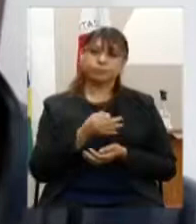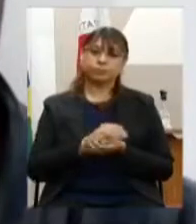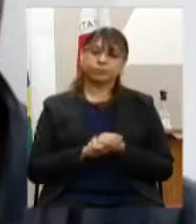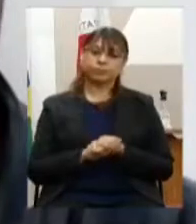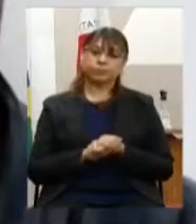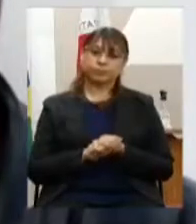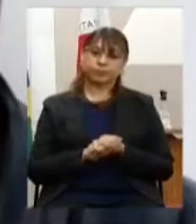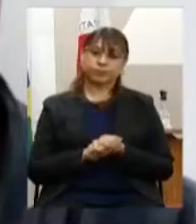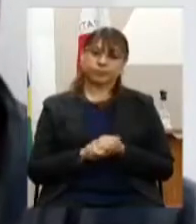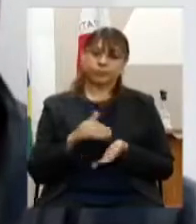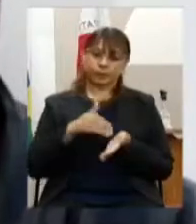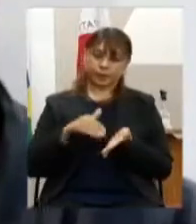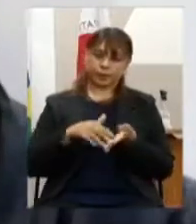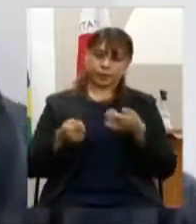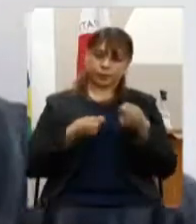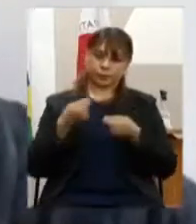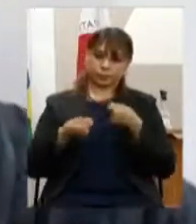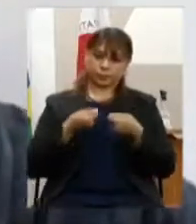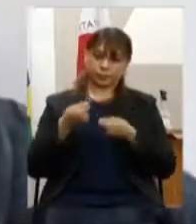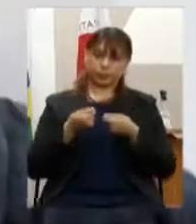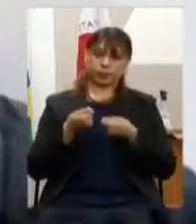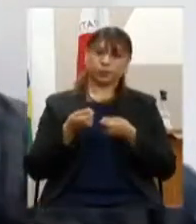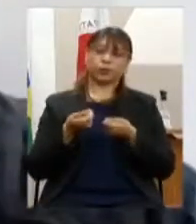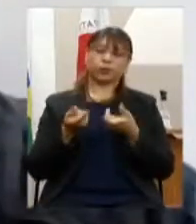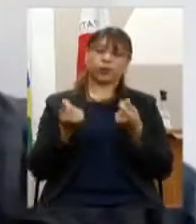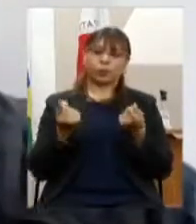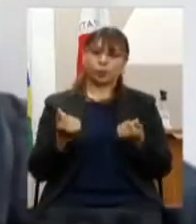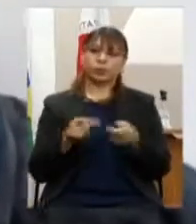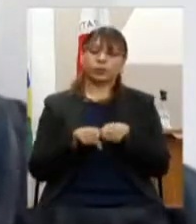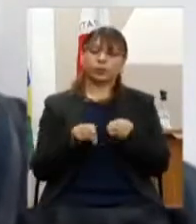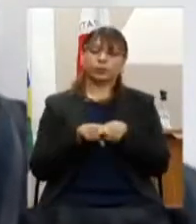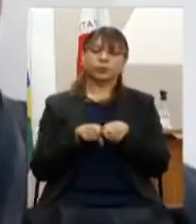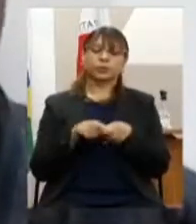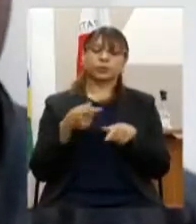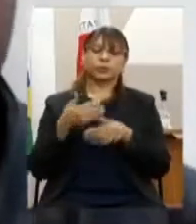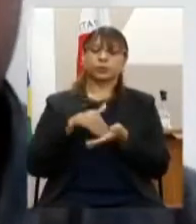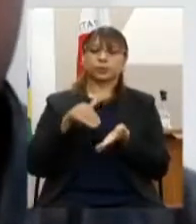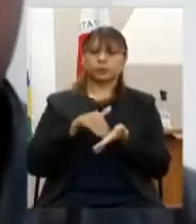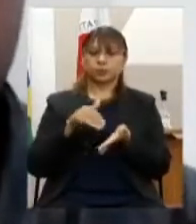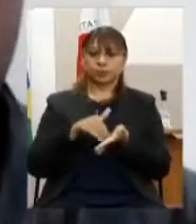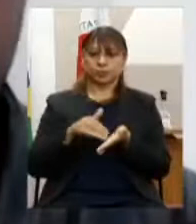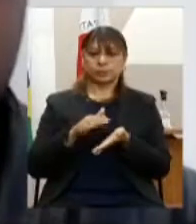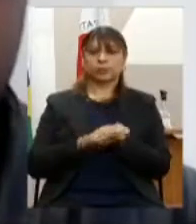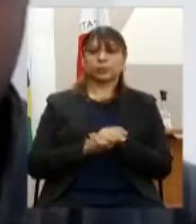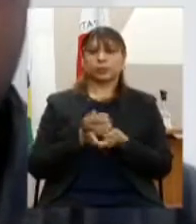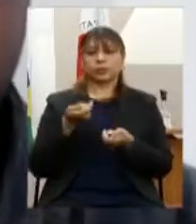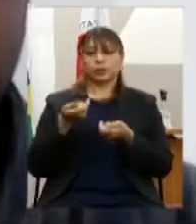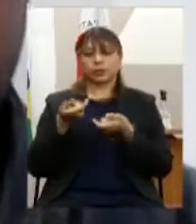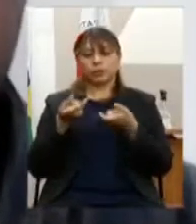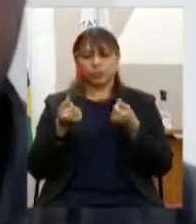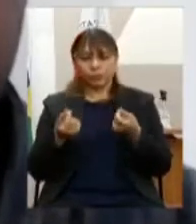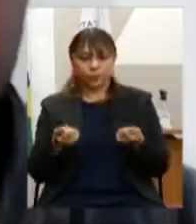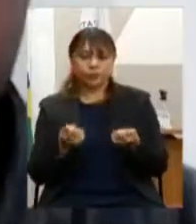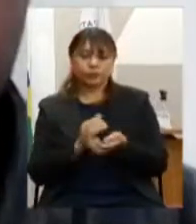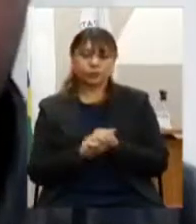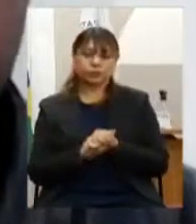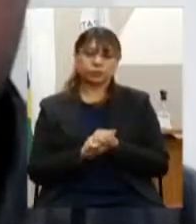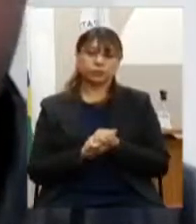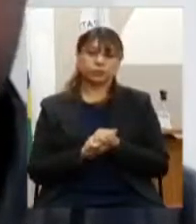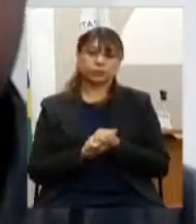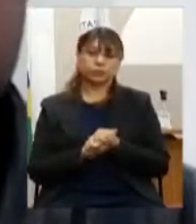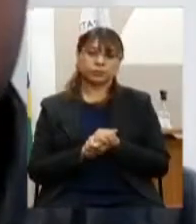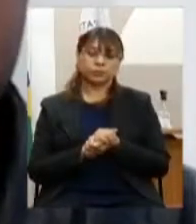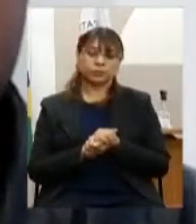Econômico, a SEDE, e a Secretaria de Fazenda a promoção de sugestões para a atualização do convênio